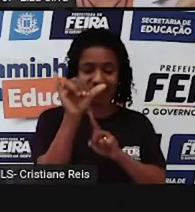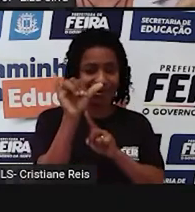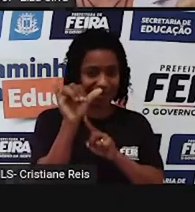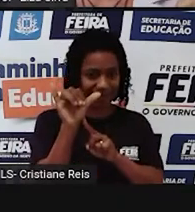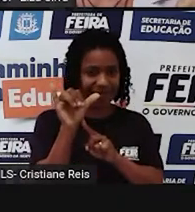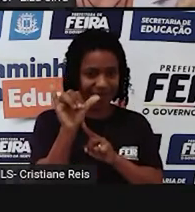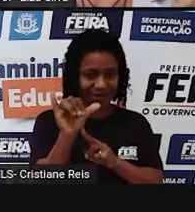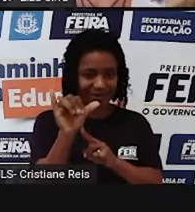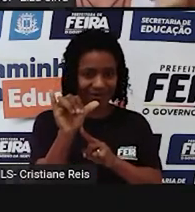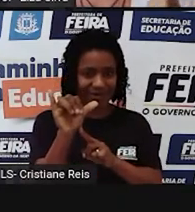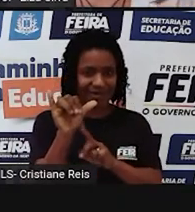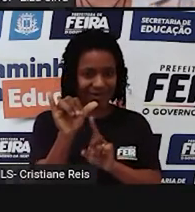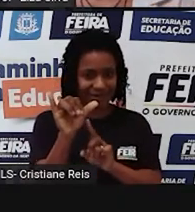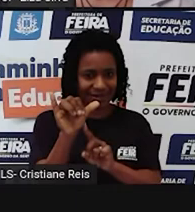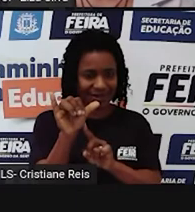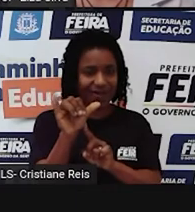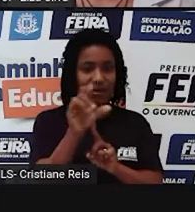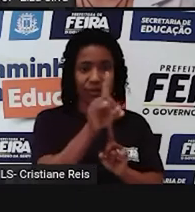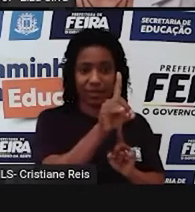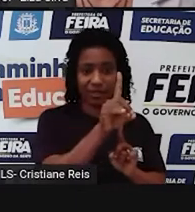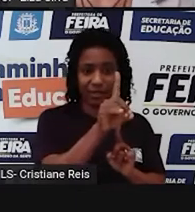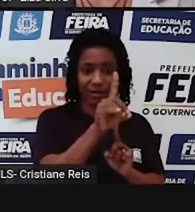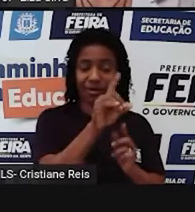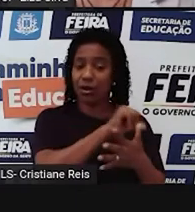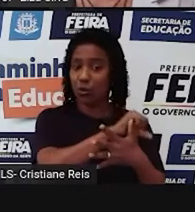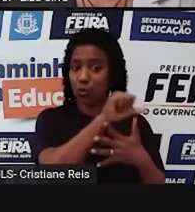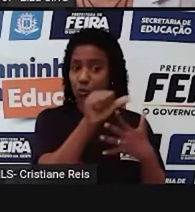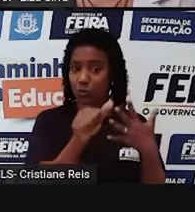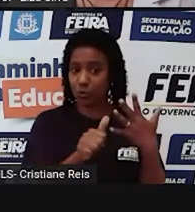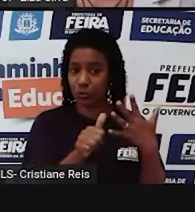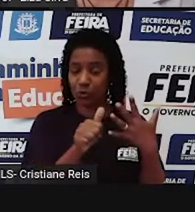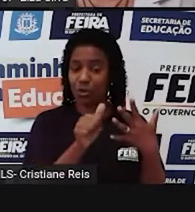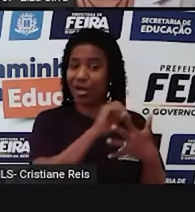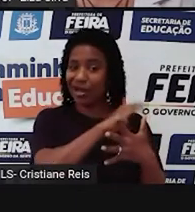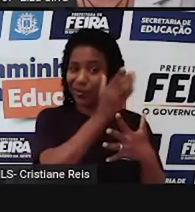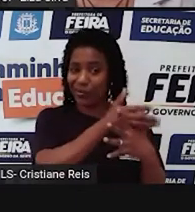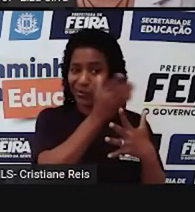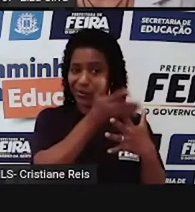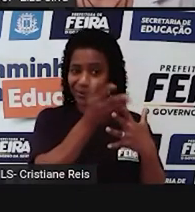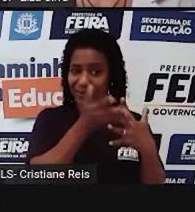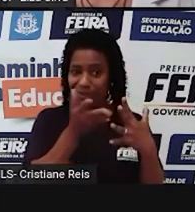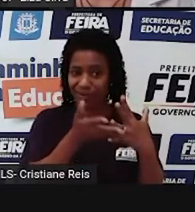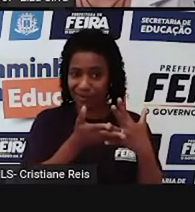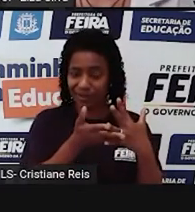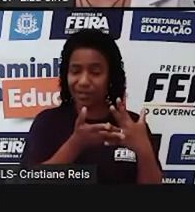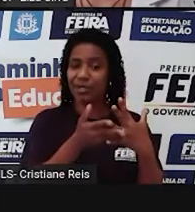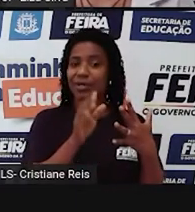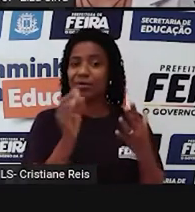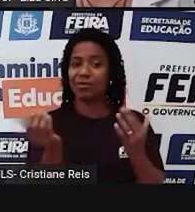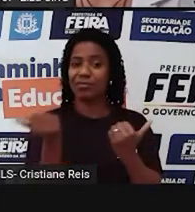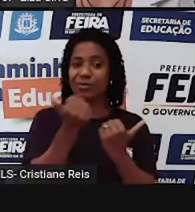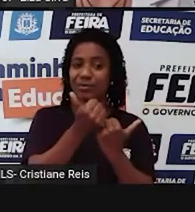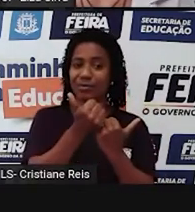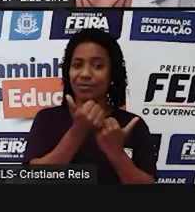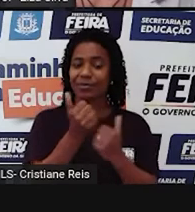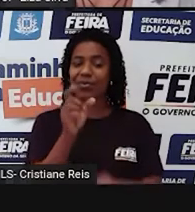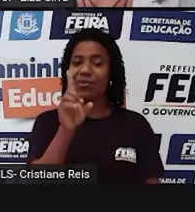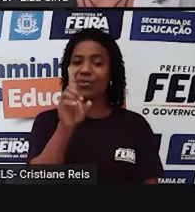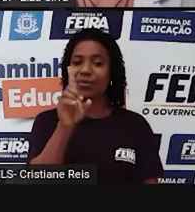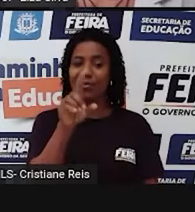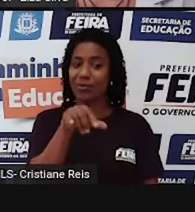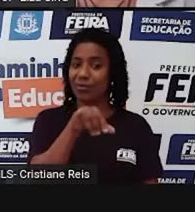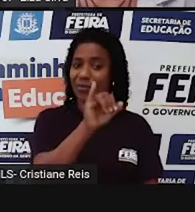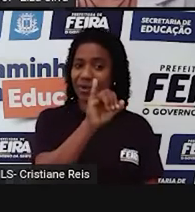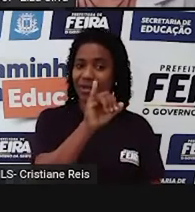consoante. Então nesta situação, eu vou substituir o Y por I e acrescentar é de. O